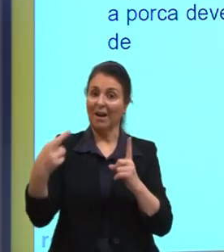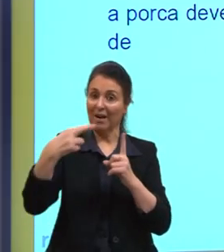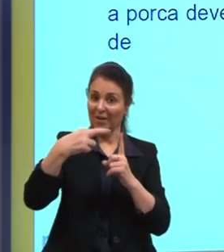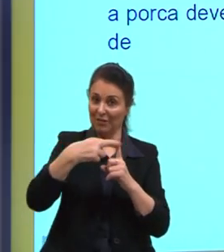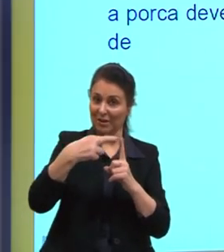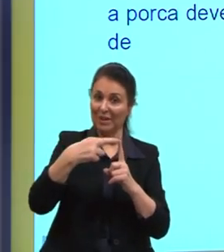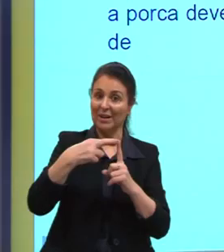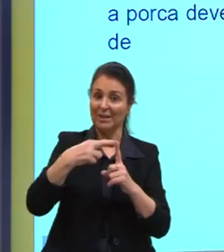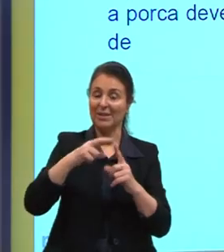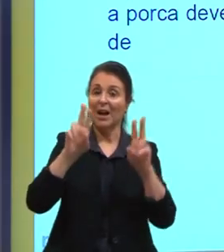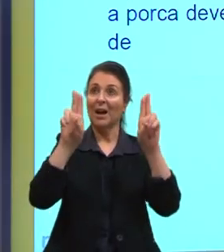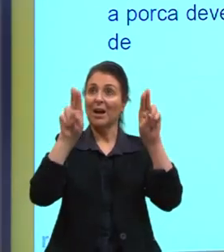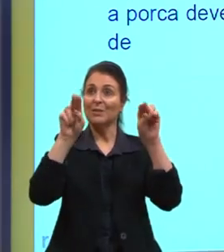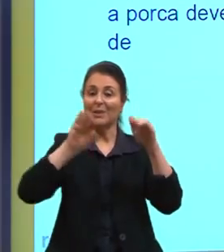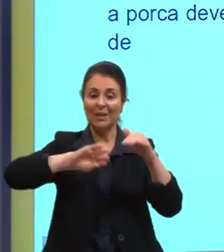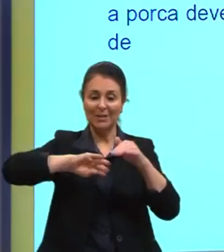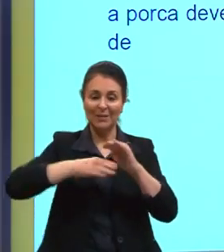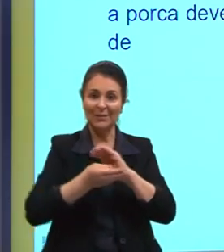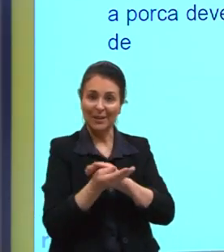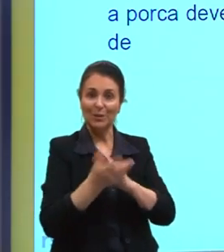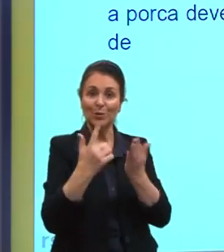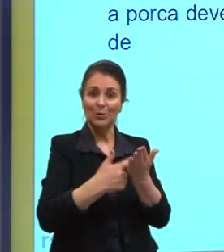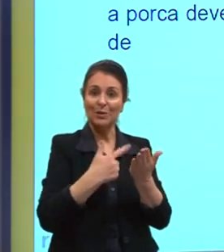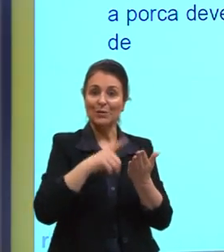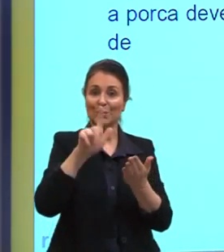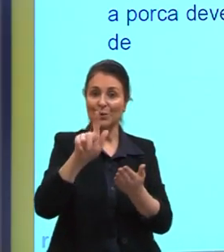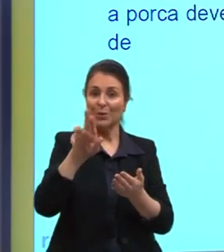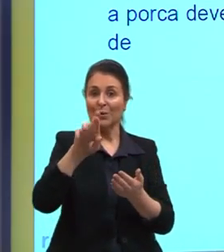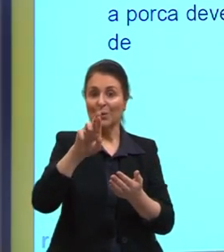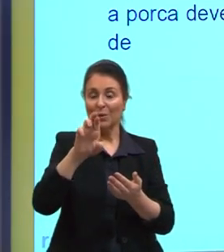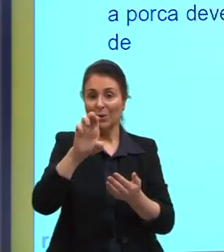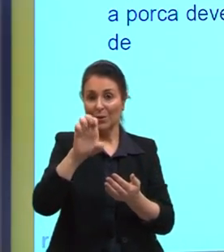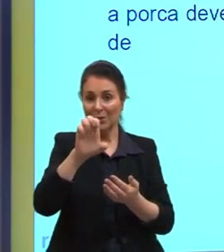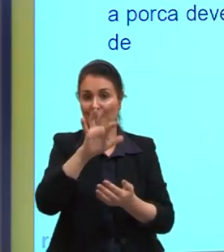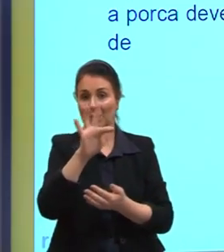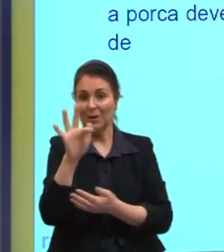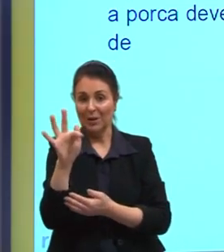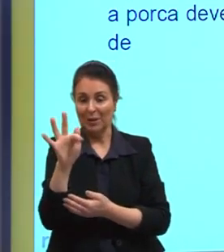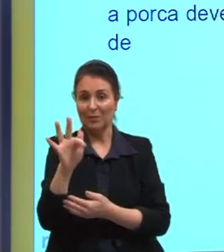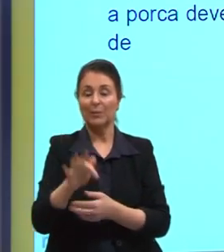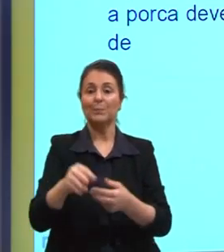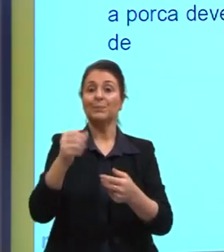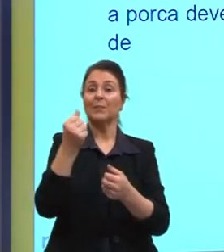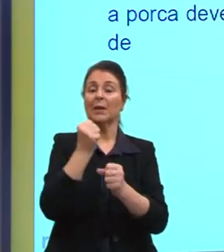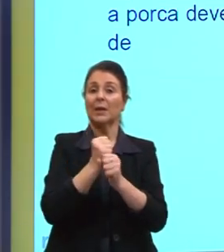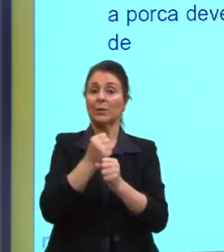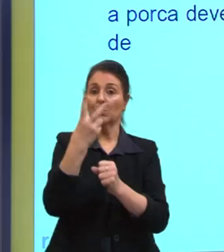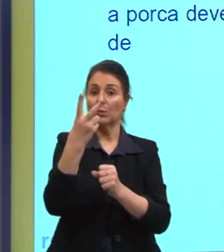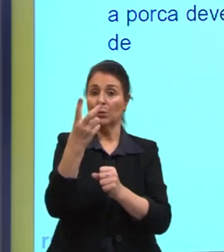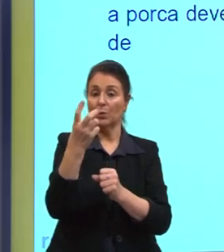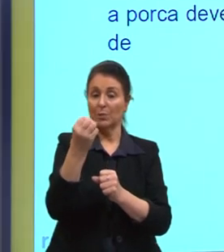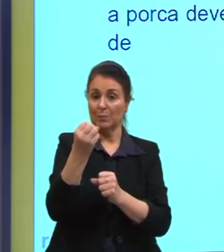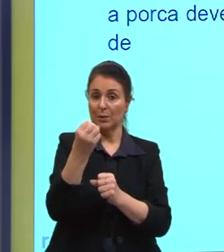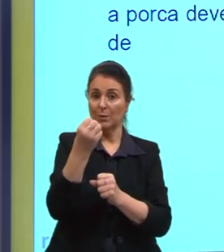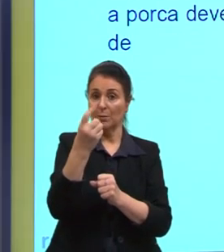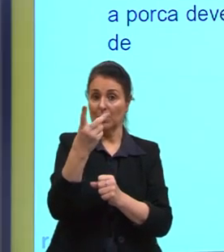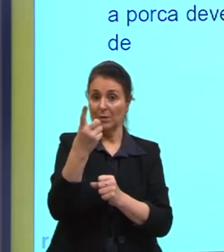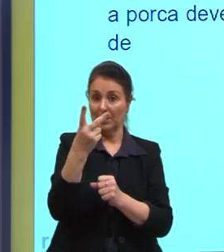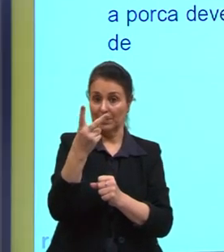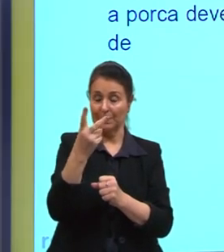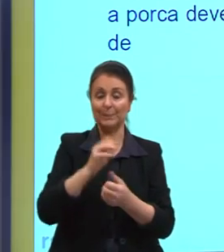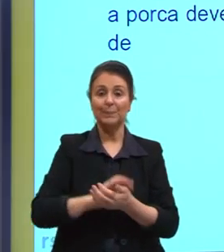assuntos adaptados dos livros do Gref. Essa é uma questão do Enem de 2012. do PPL.